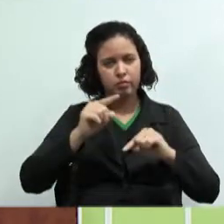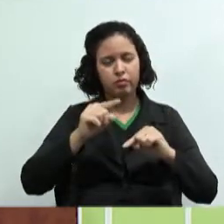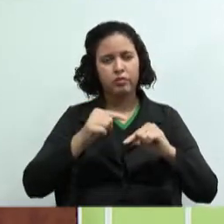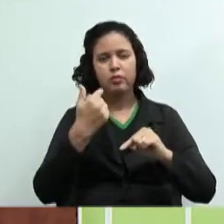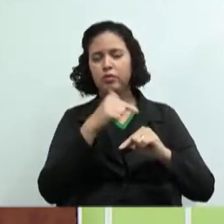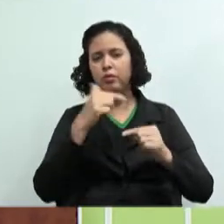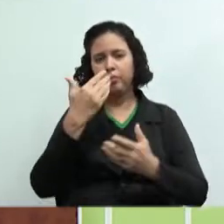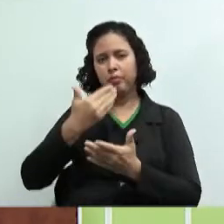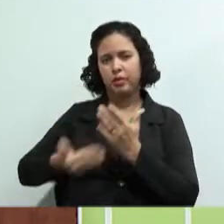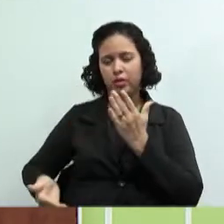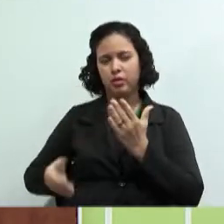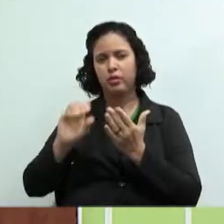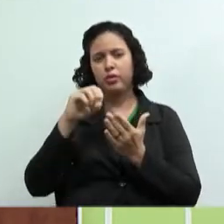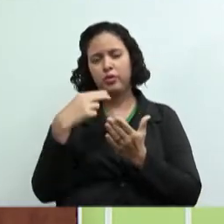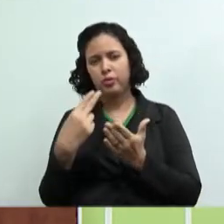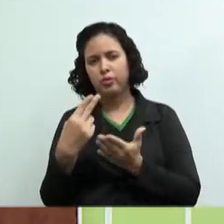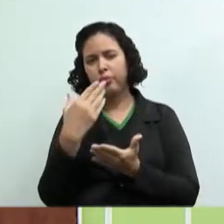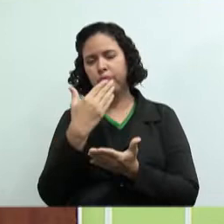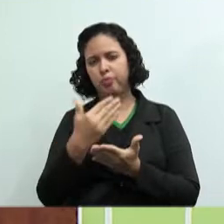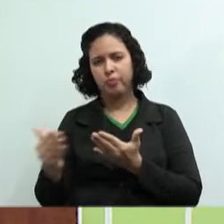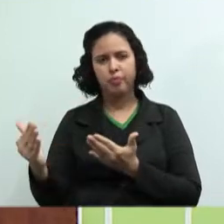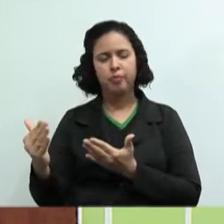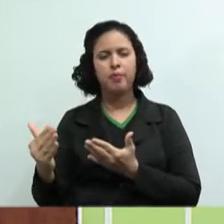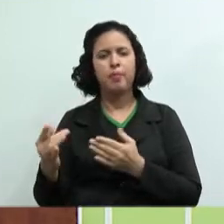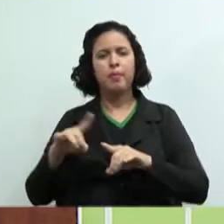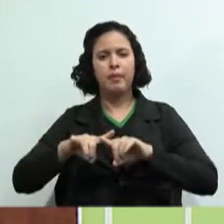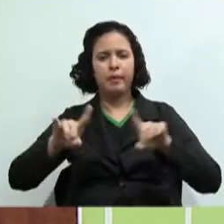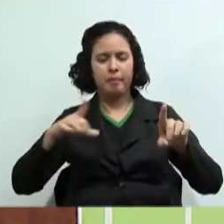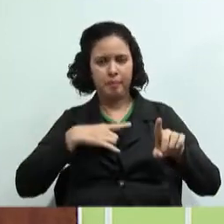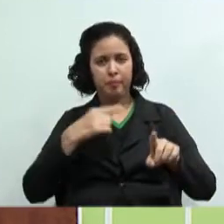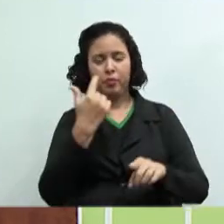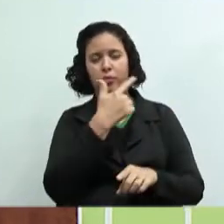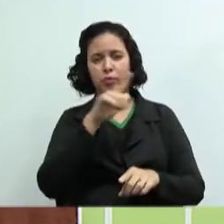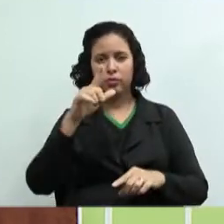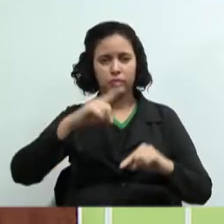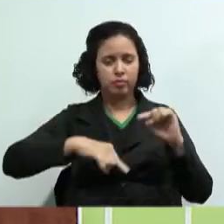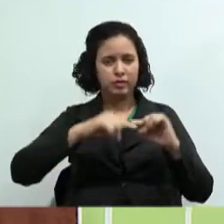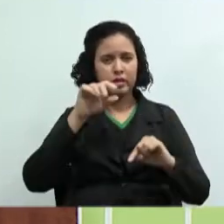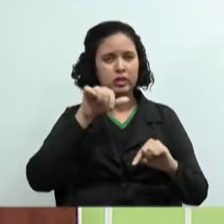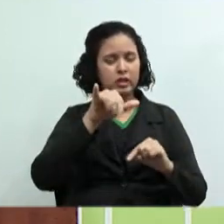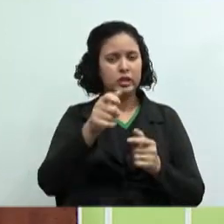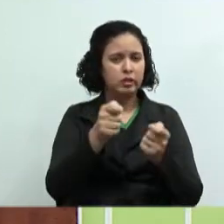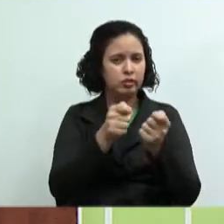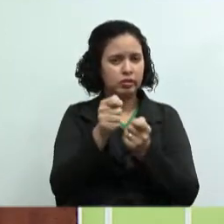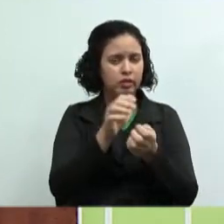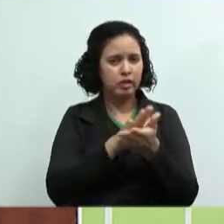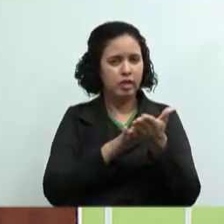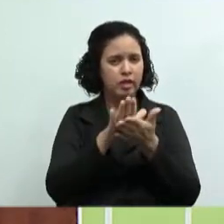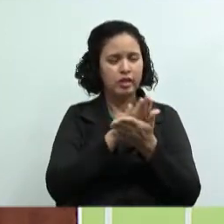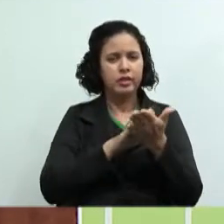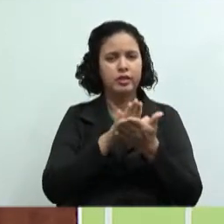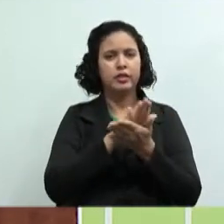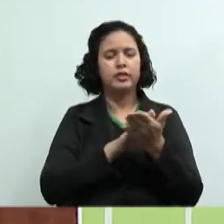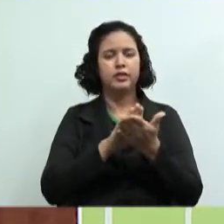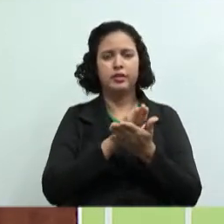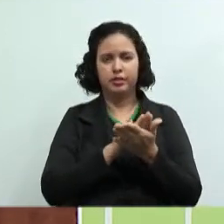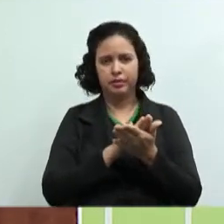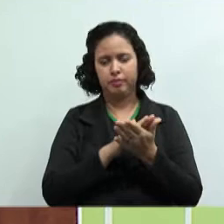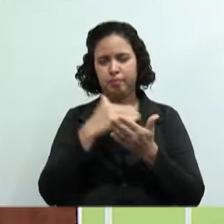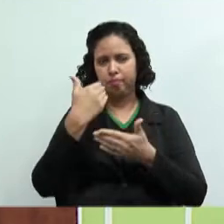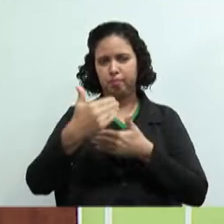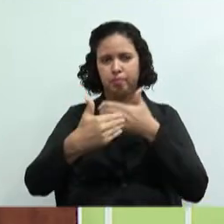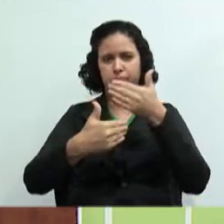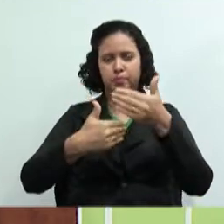nenhuma perda, pouco desperdício. Mas tem outros produtos que, se não for bem controlado, todo o seu processo produtivo,